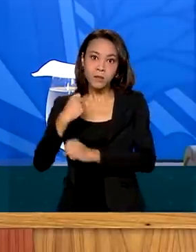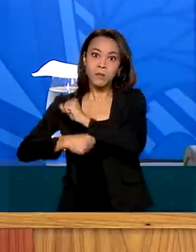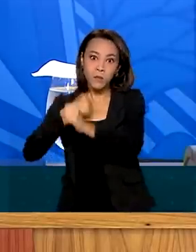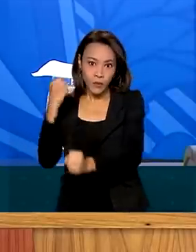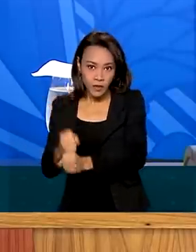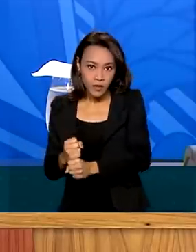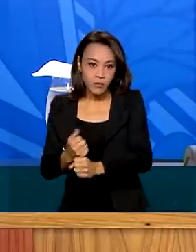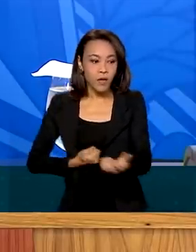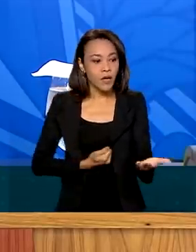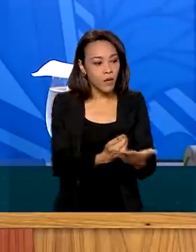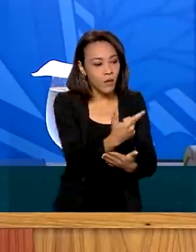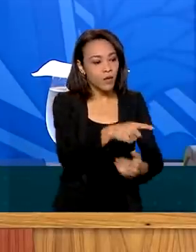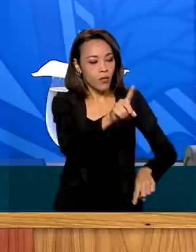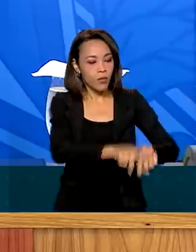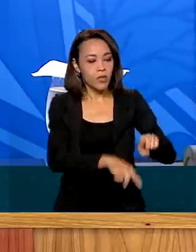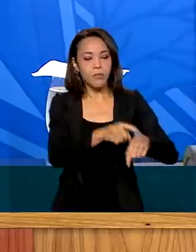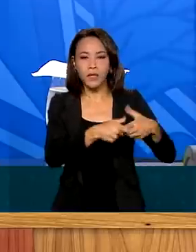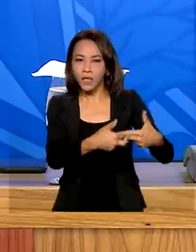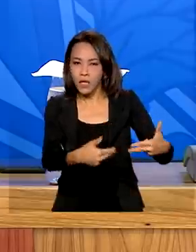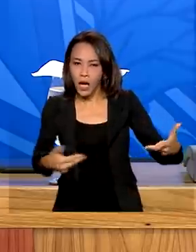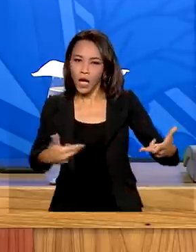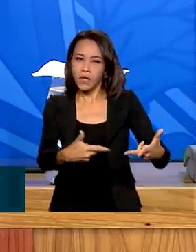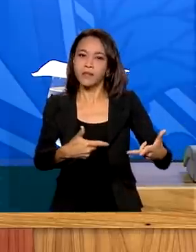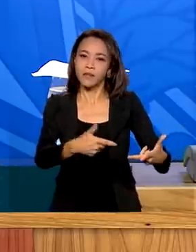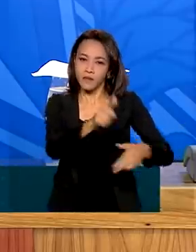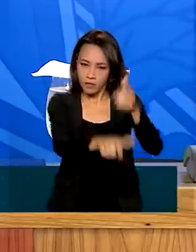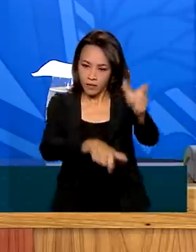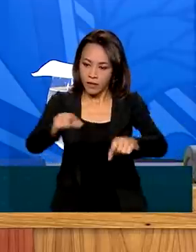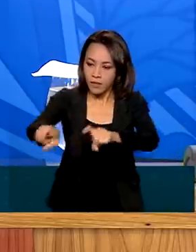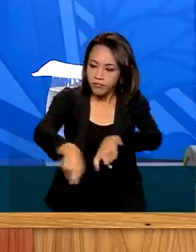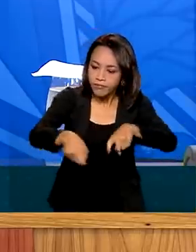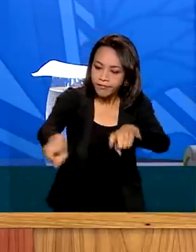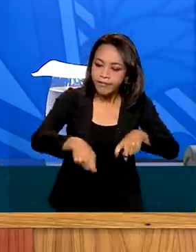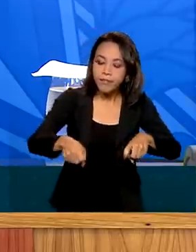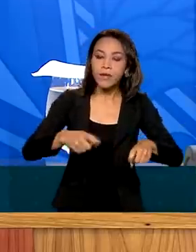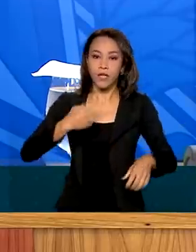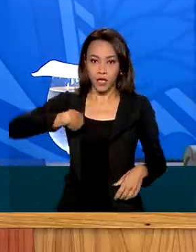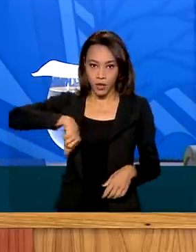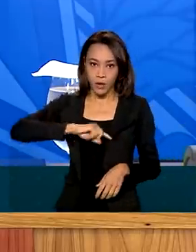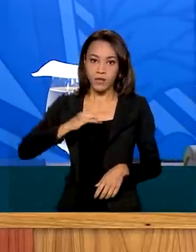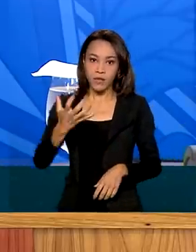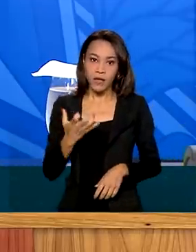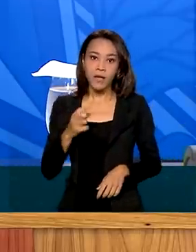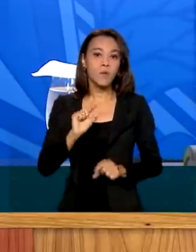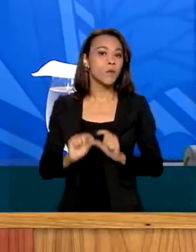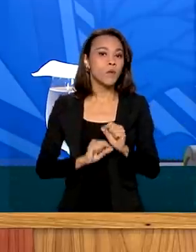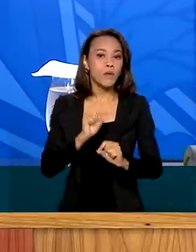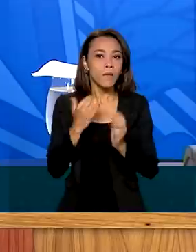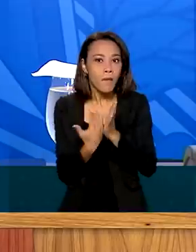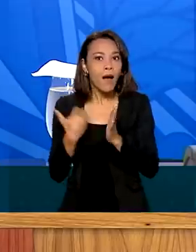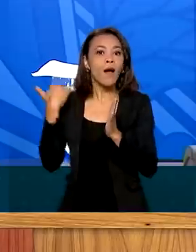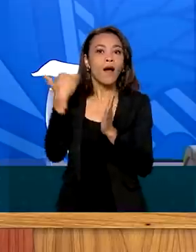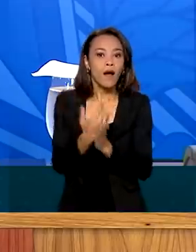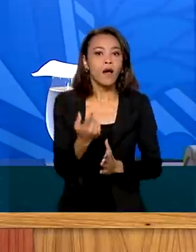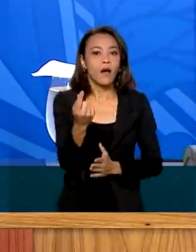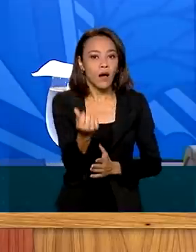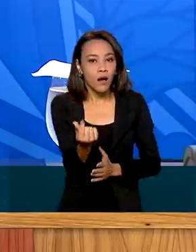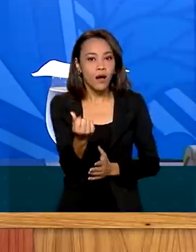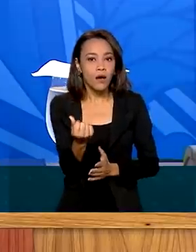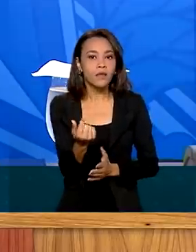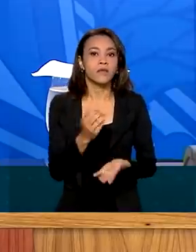produzidos por essas pessoas. E o que nós queremos é justamente buscar ampliar a maior quantidade